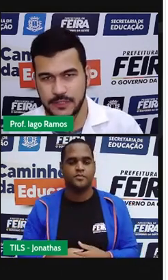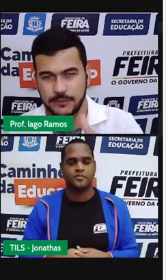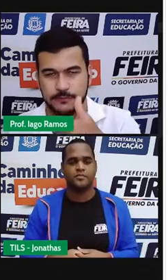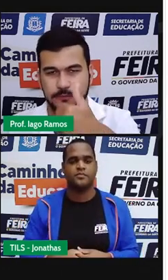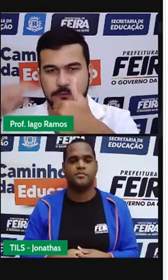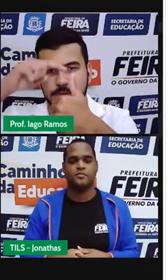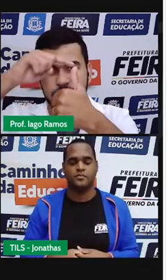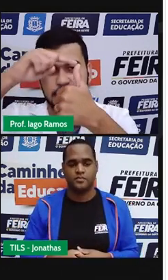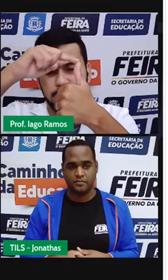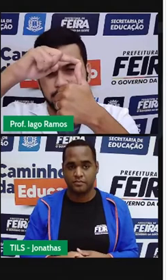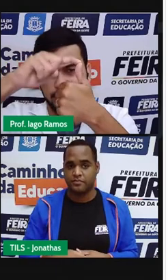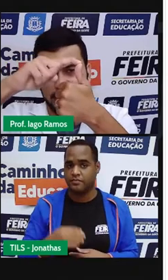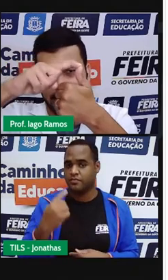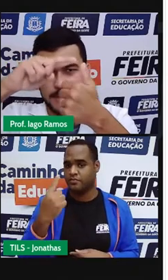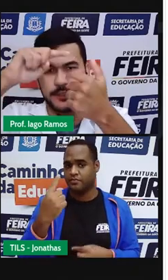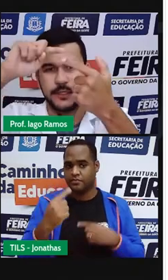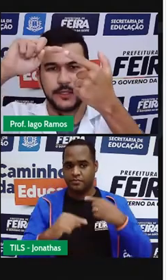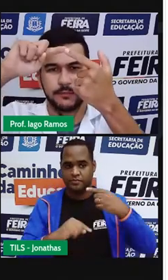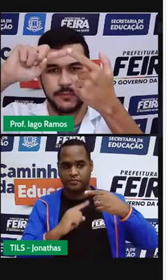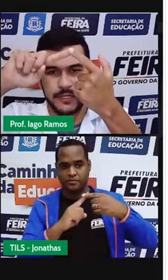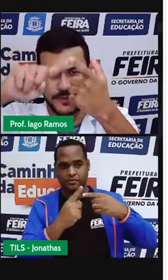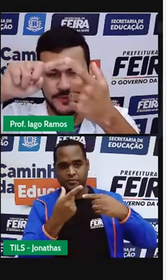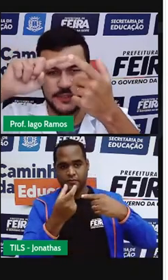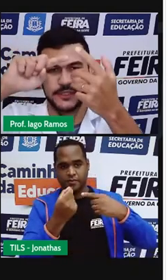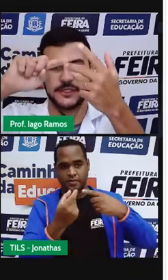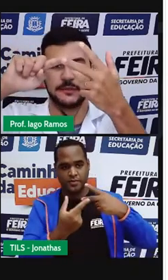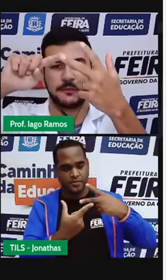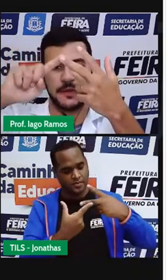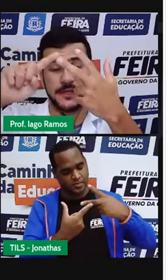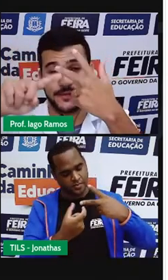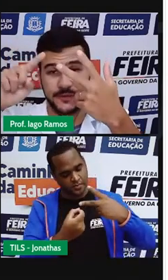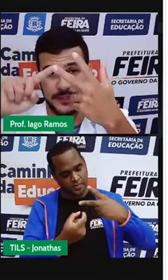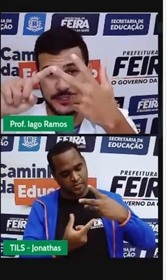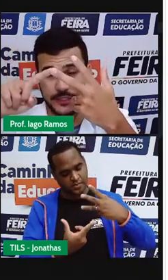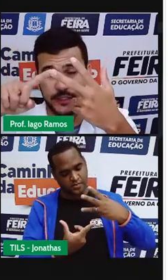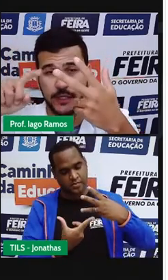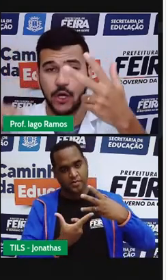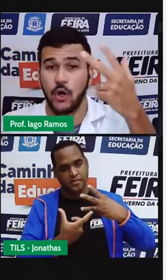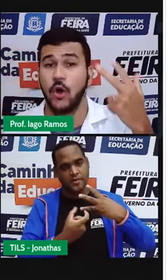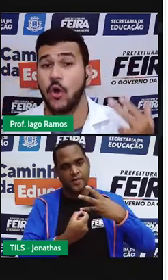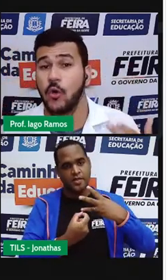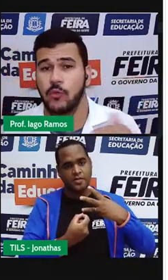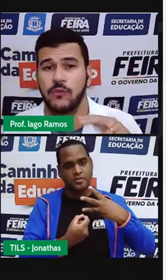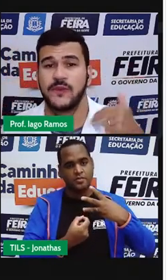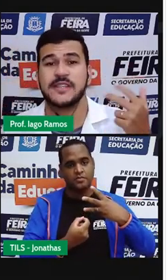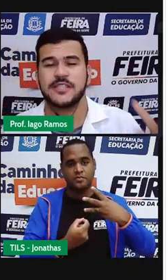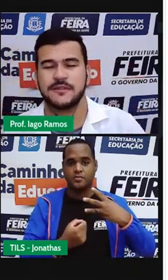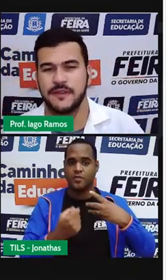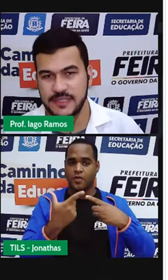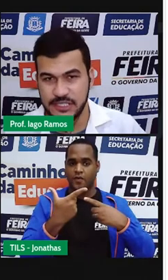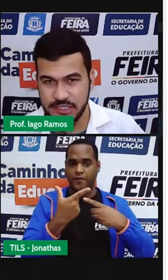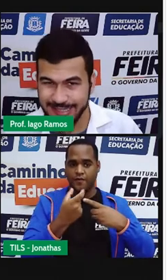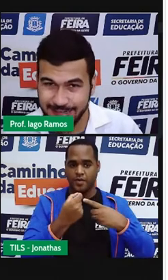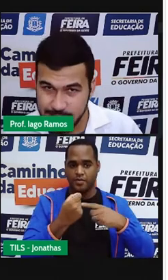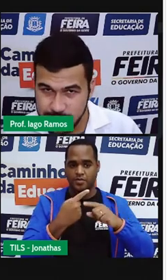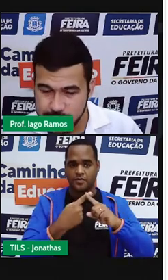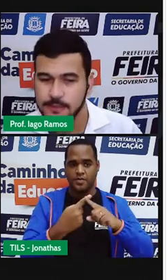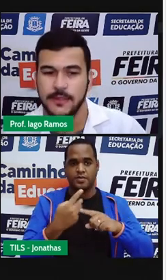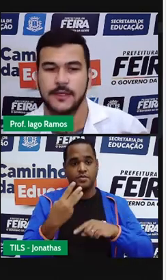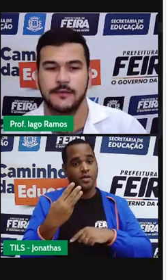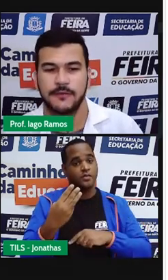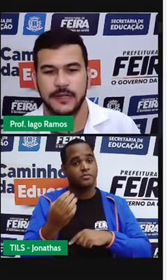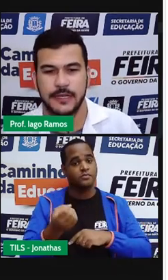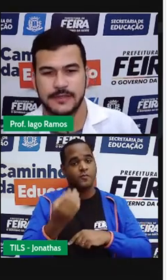é 20, 20 mais 20 mais 20, ou 20 vezes 3